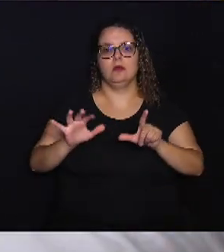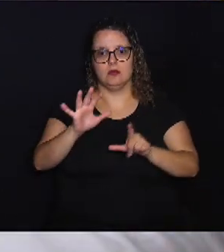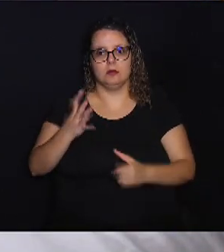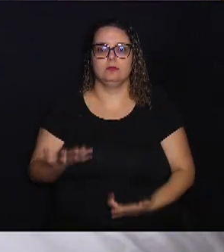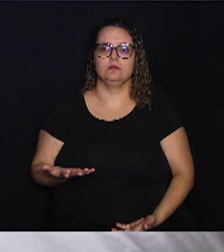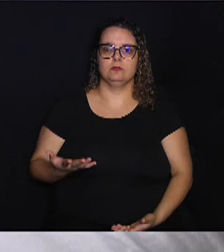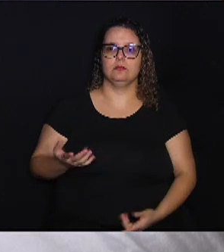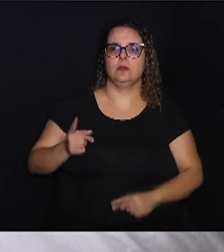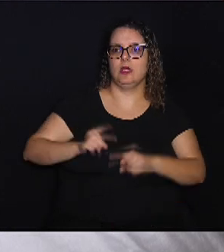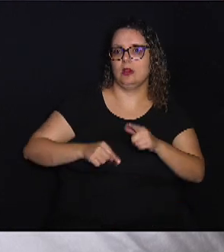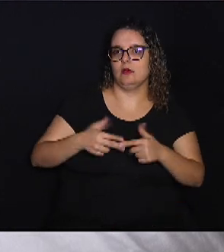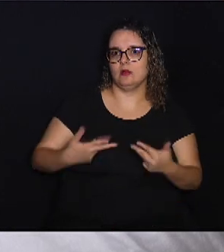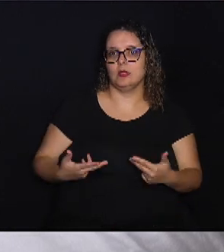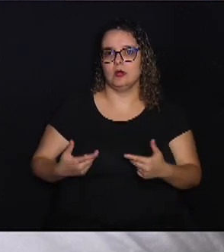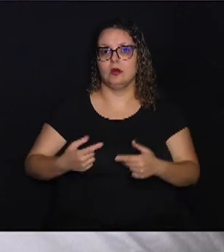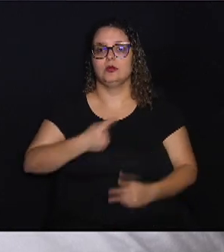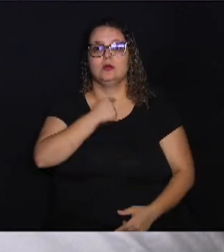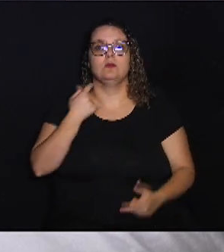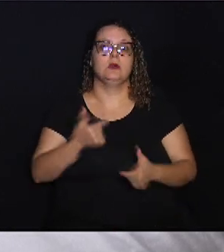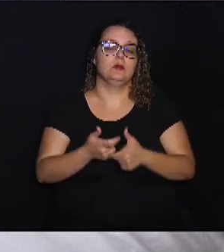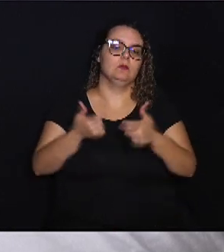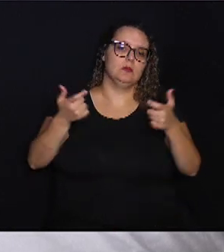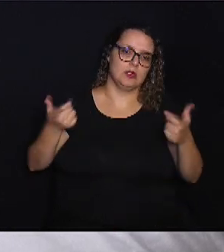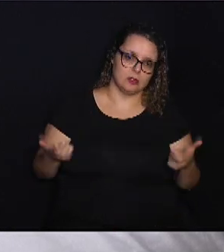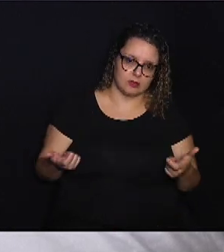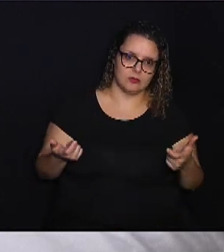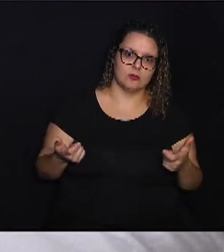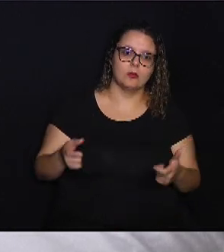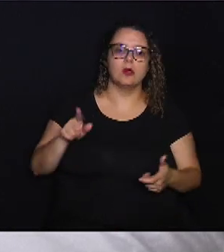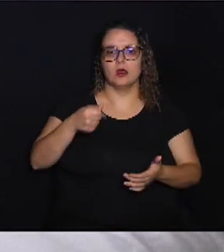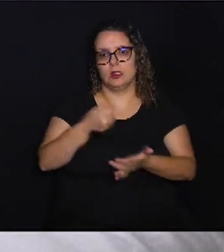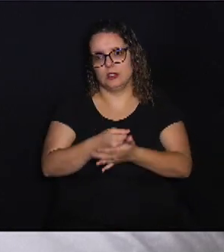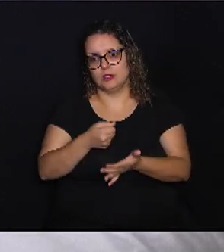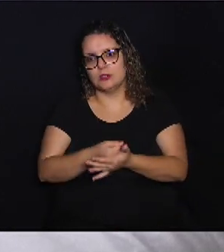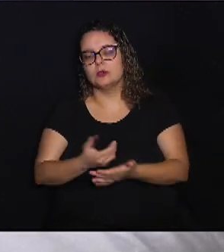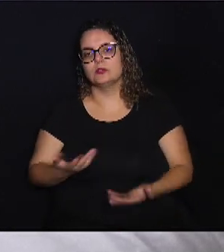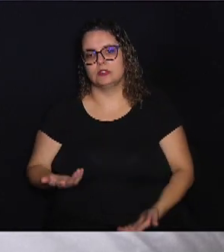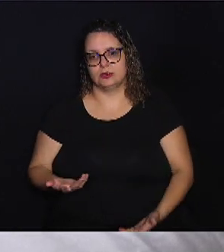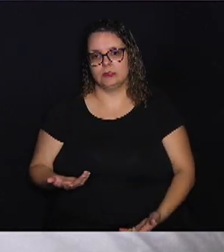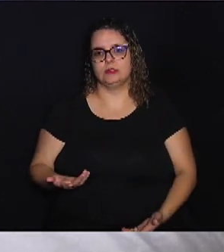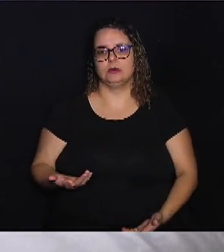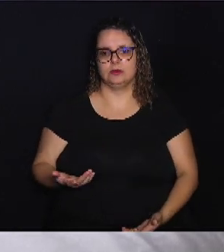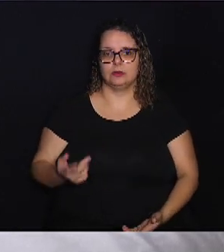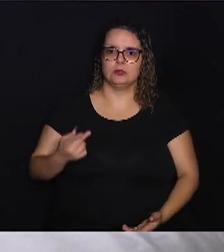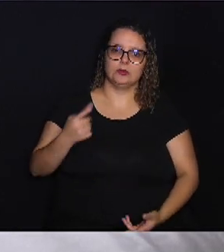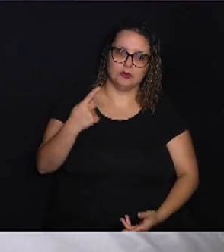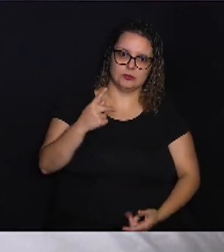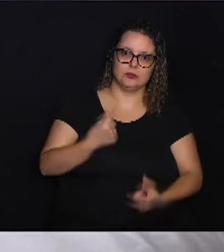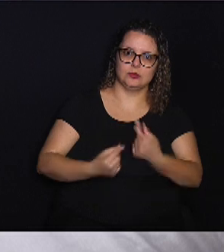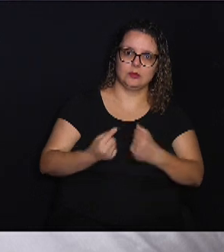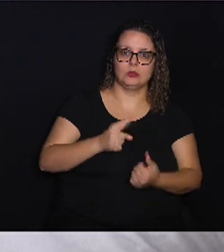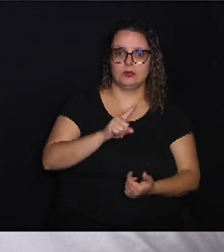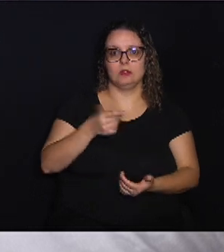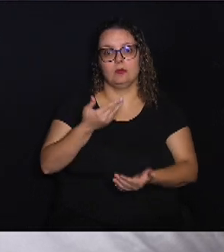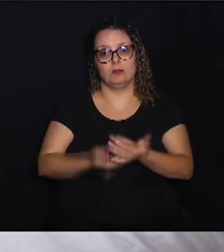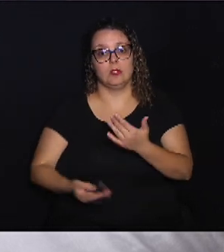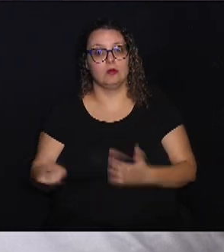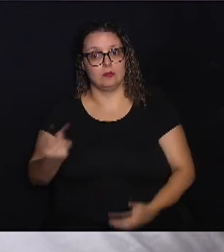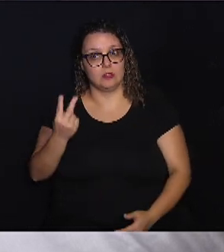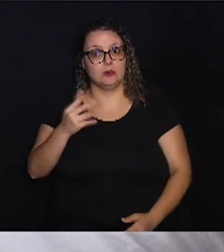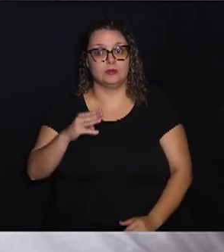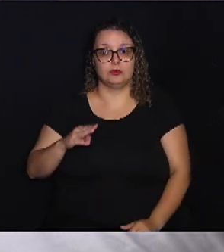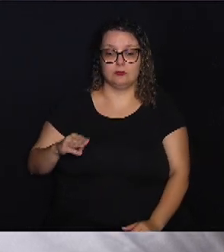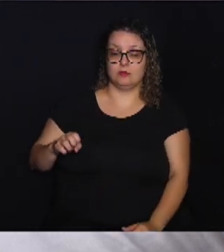produtos de longo prazo. E aí, você garante que o seu dinheiro não perca o valor de mercado.